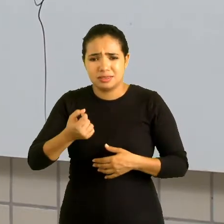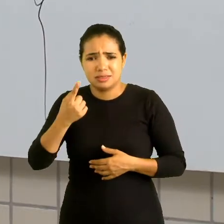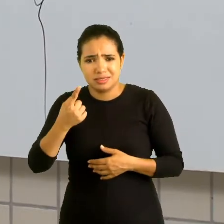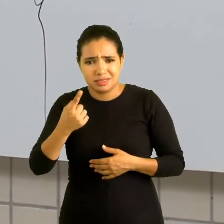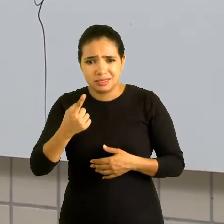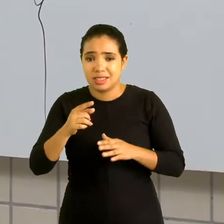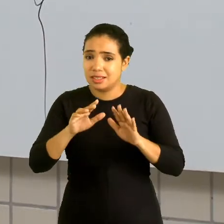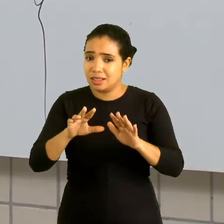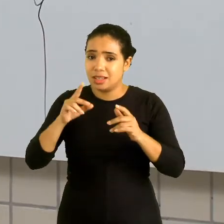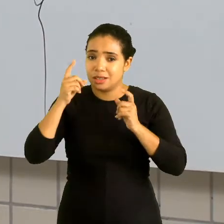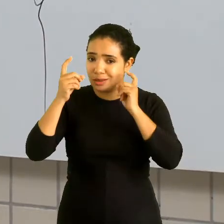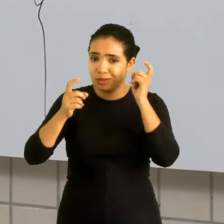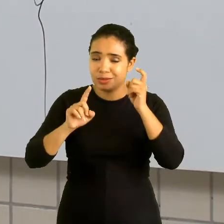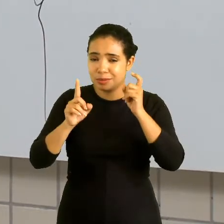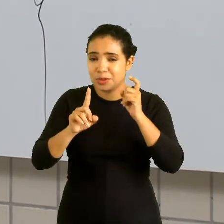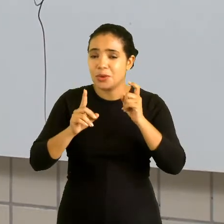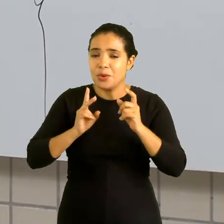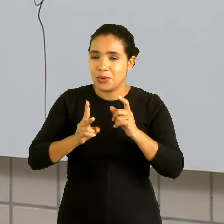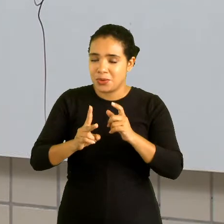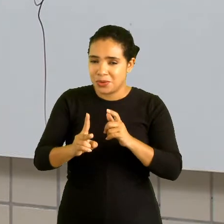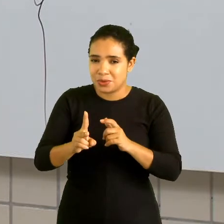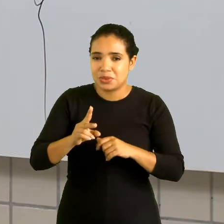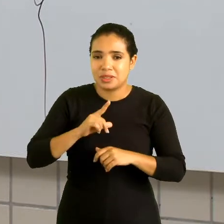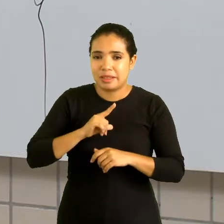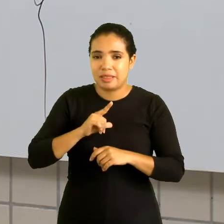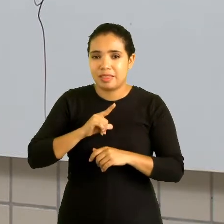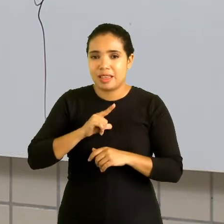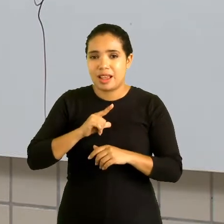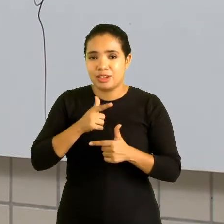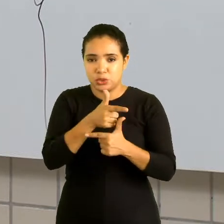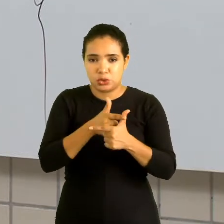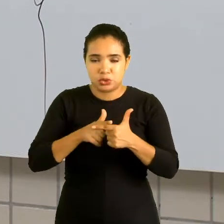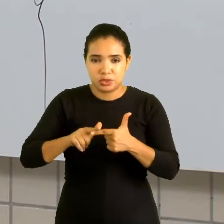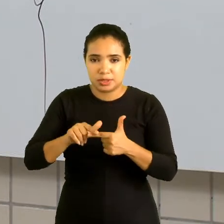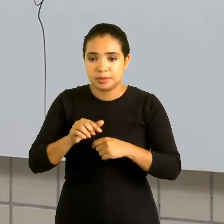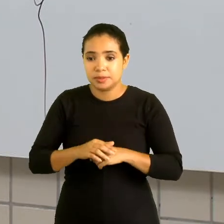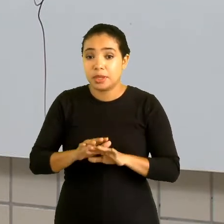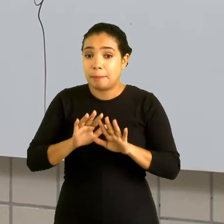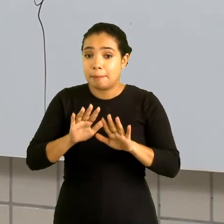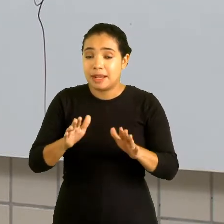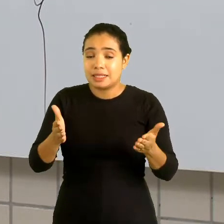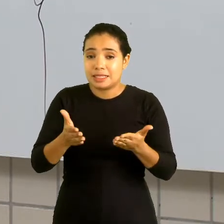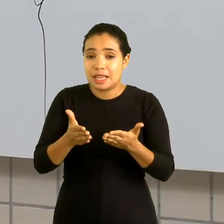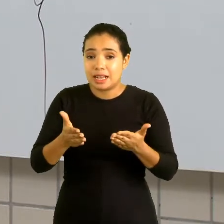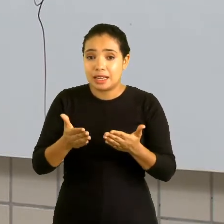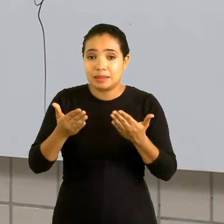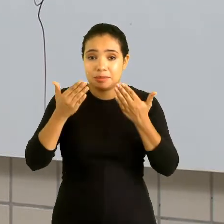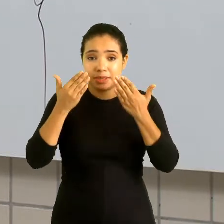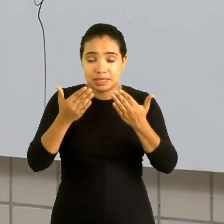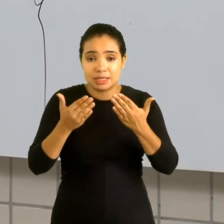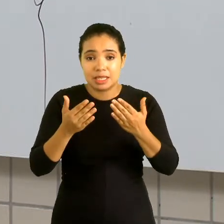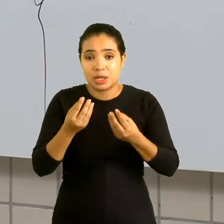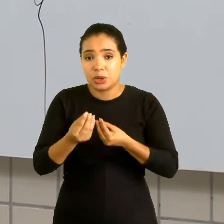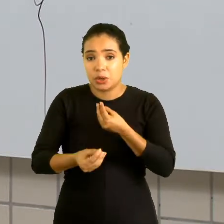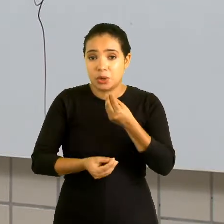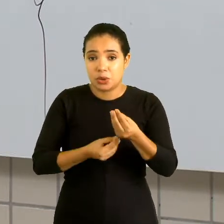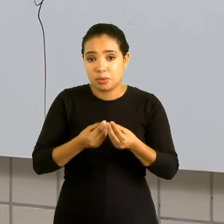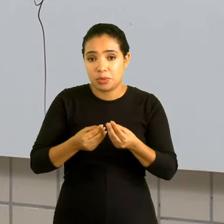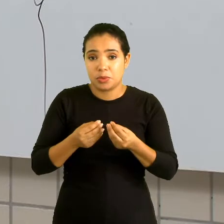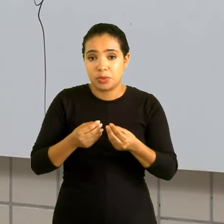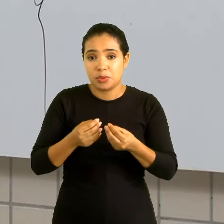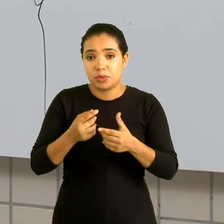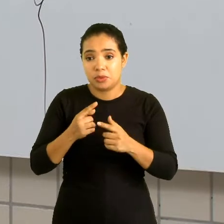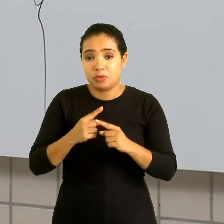Não se preocupem. Aqui a gente continua tendo uma divisão. Só que agora ela está apresentada na forma de uma fração.